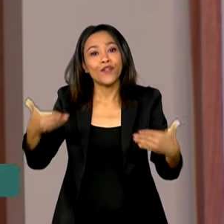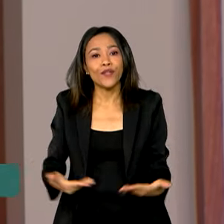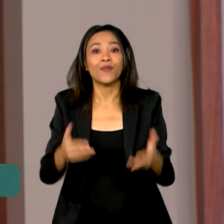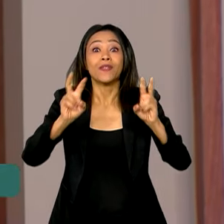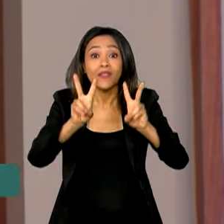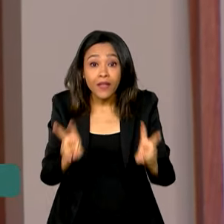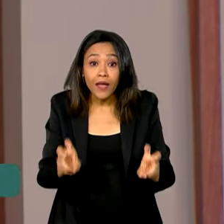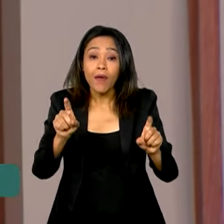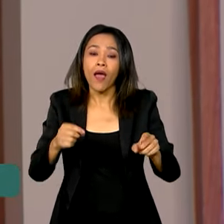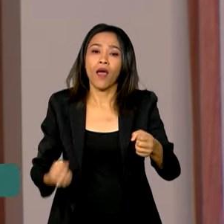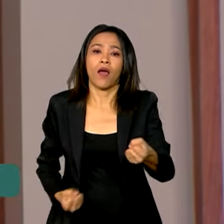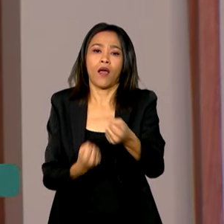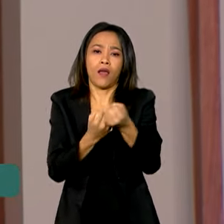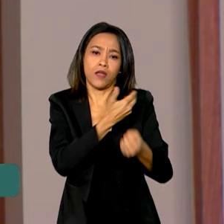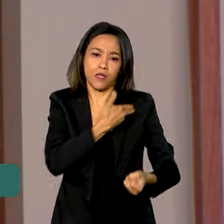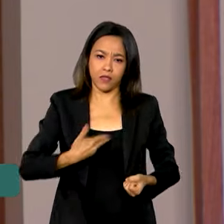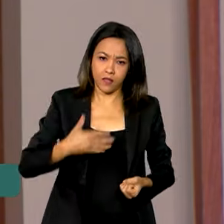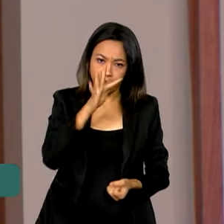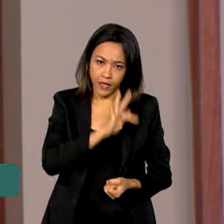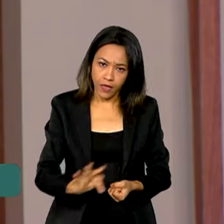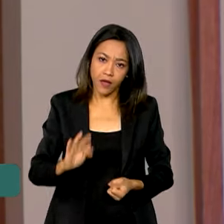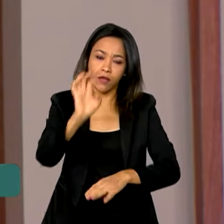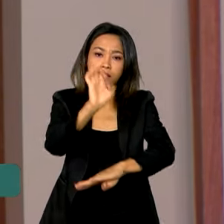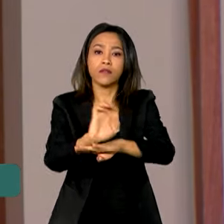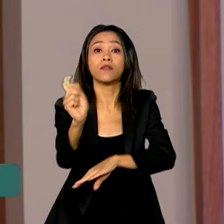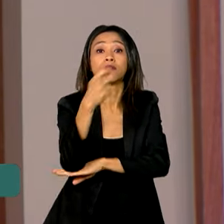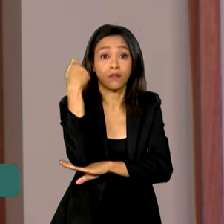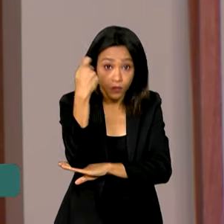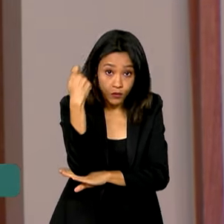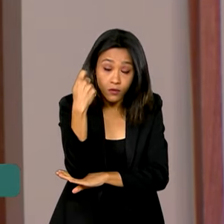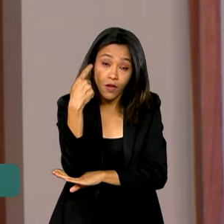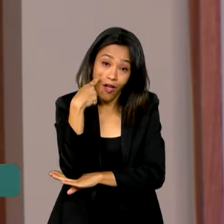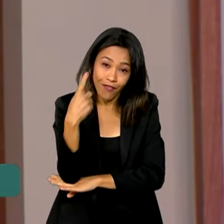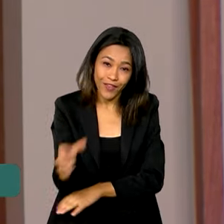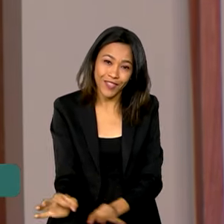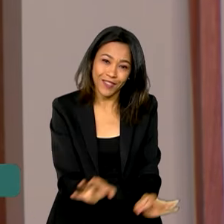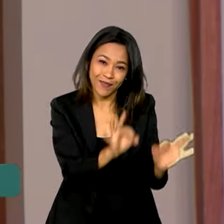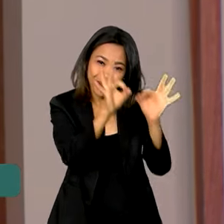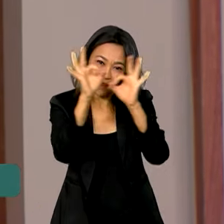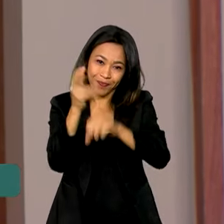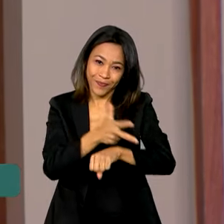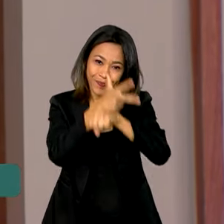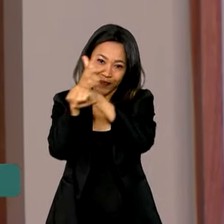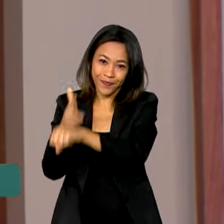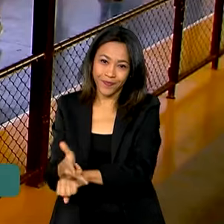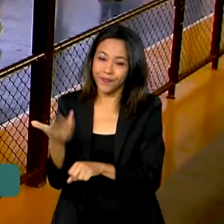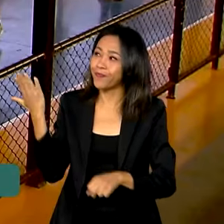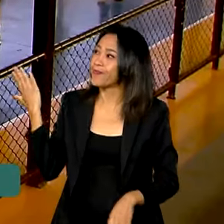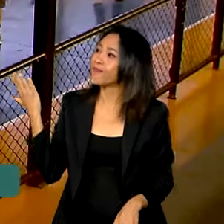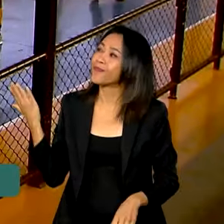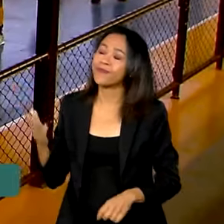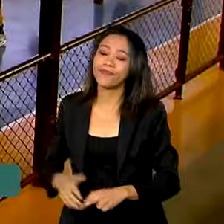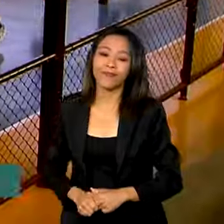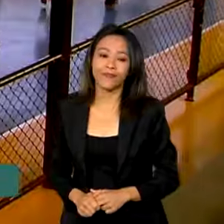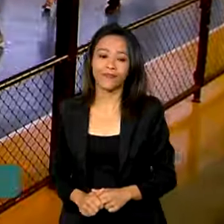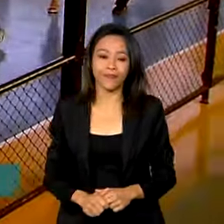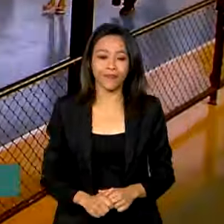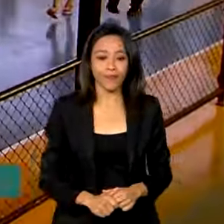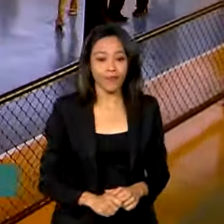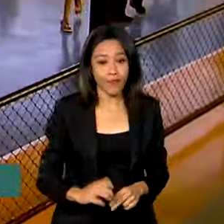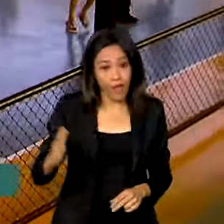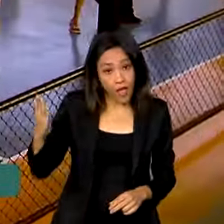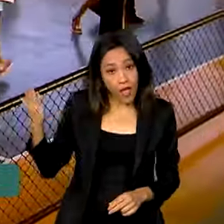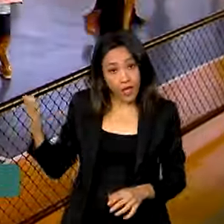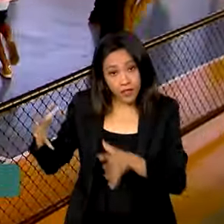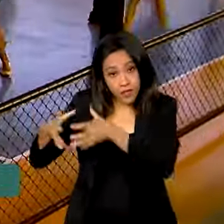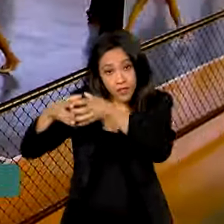ano é o apoio do governo federal ao Rio Grande do Sul. Veja na reportagem de Márcia Fernandes. Essa